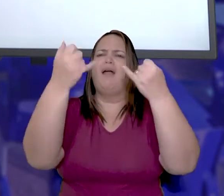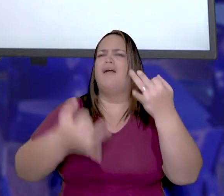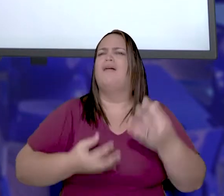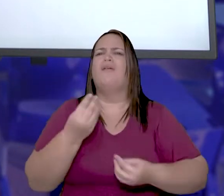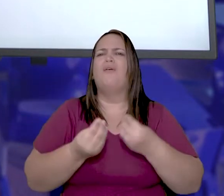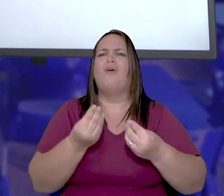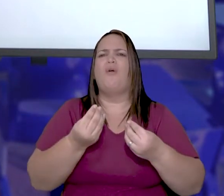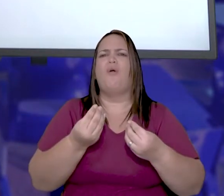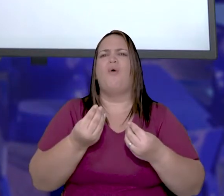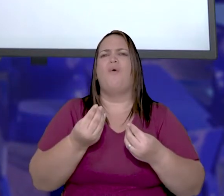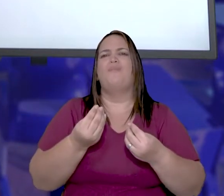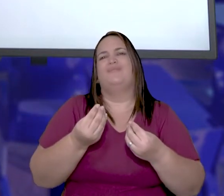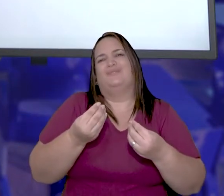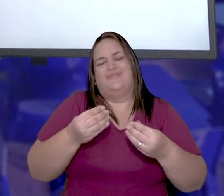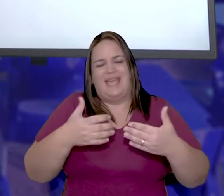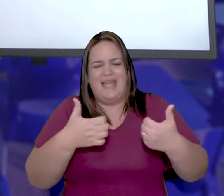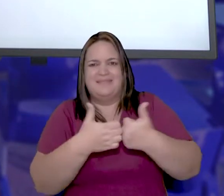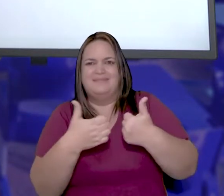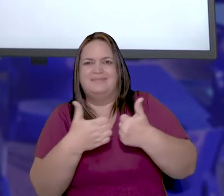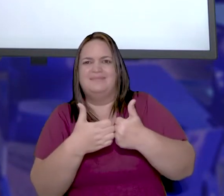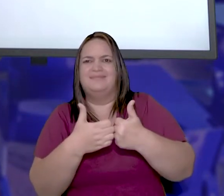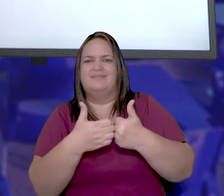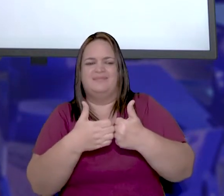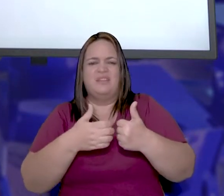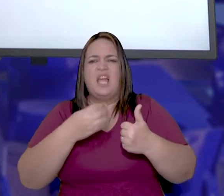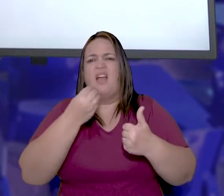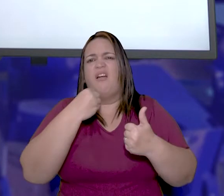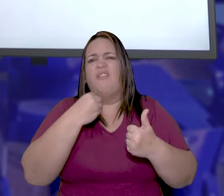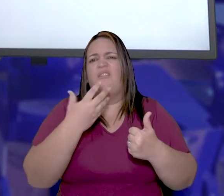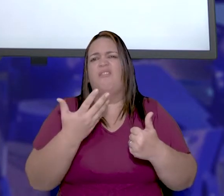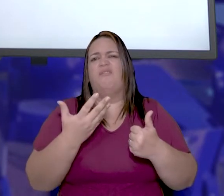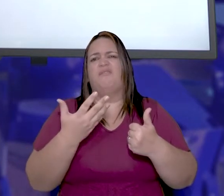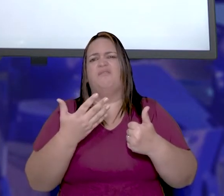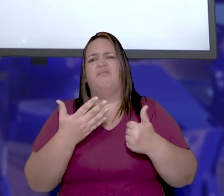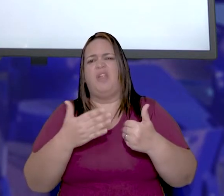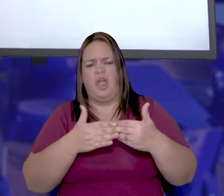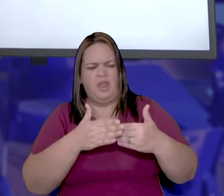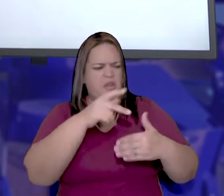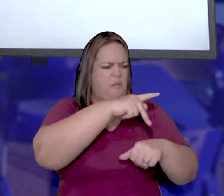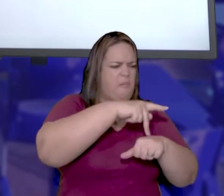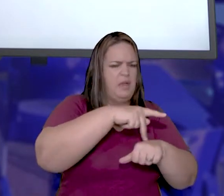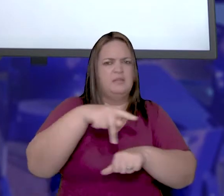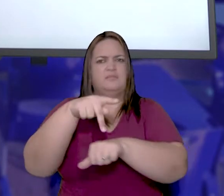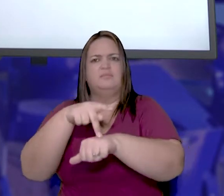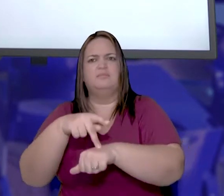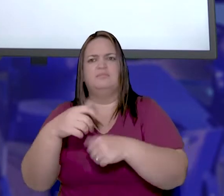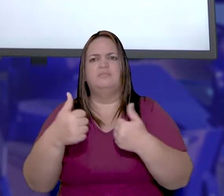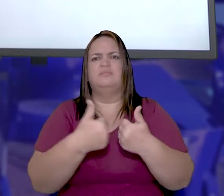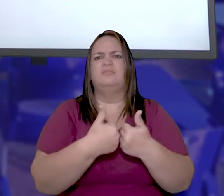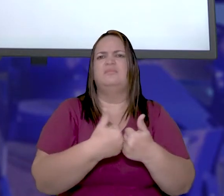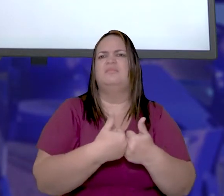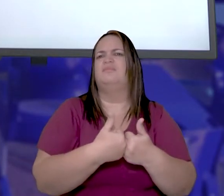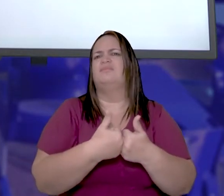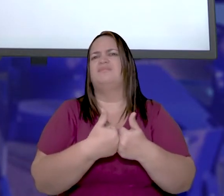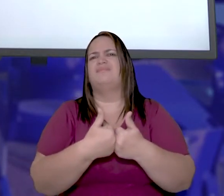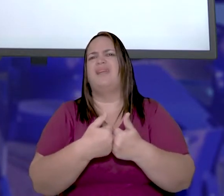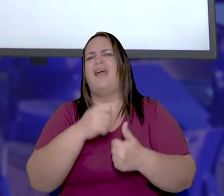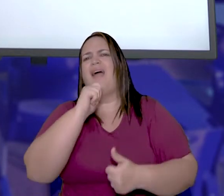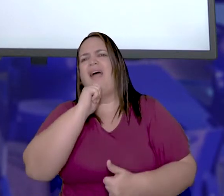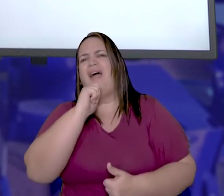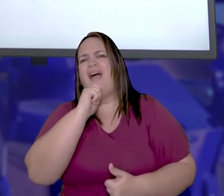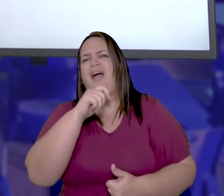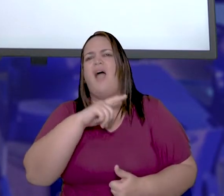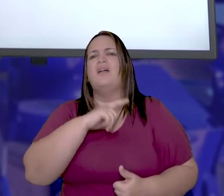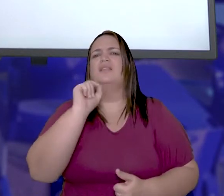africano. Isso pode ser explicado devido à fragilidade das suas fronteiras, certo?